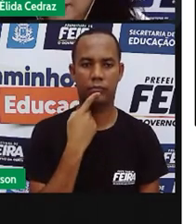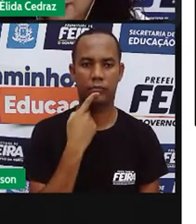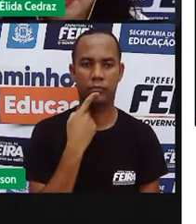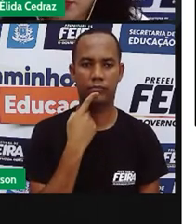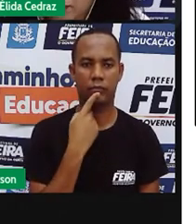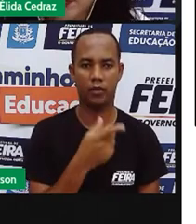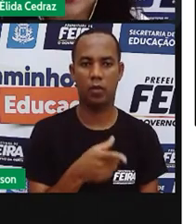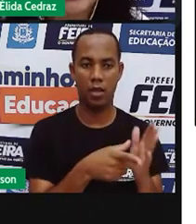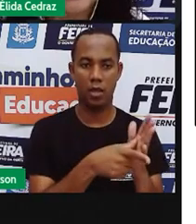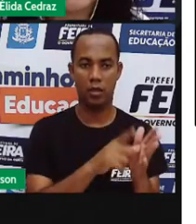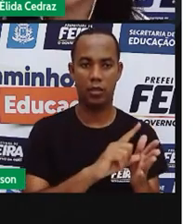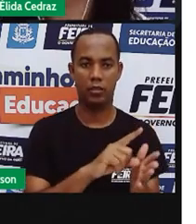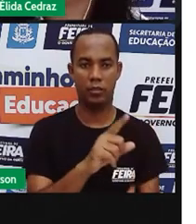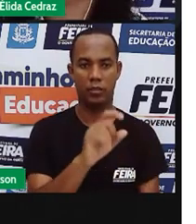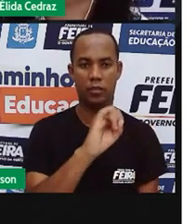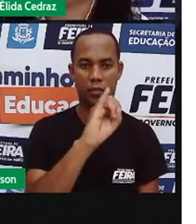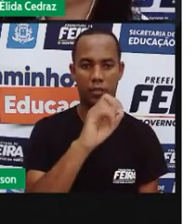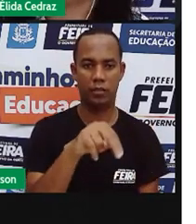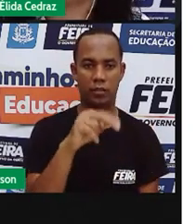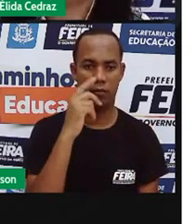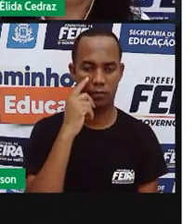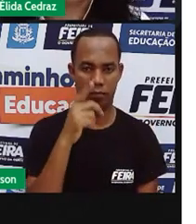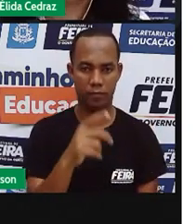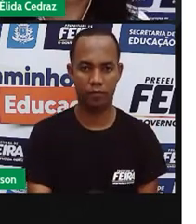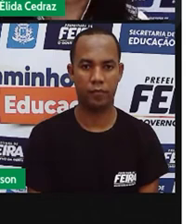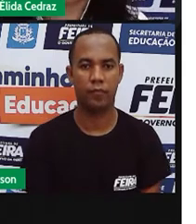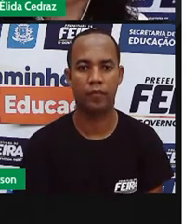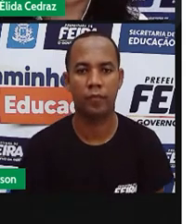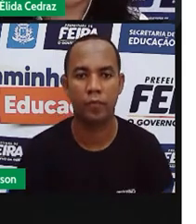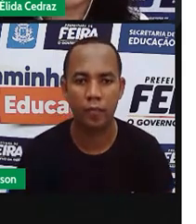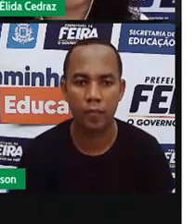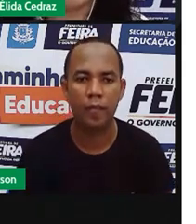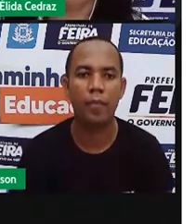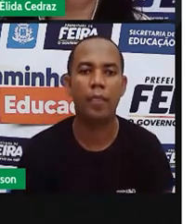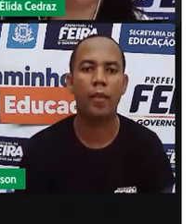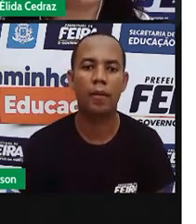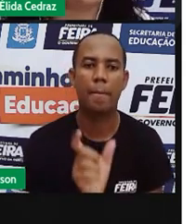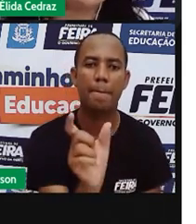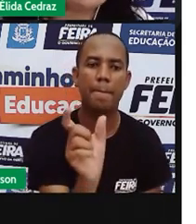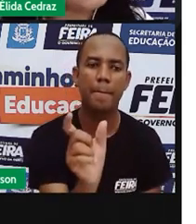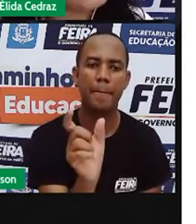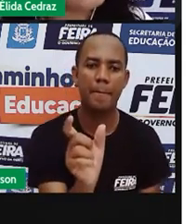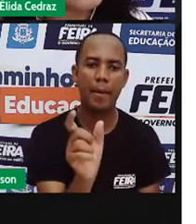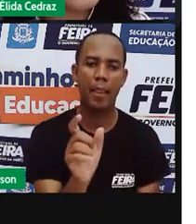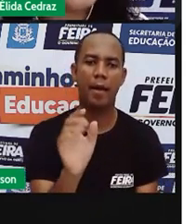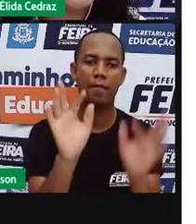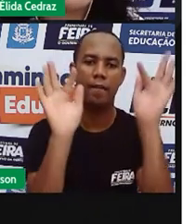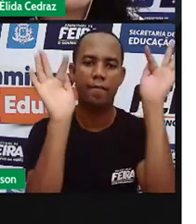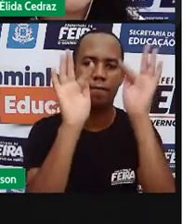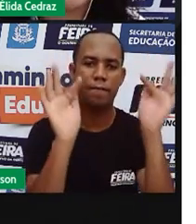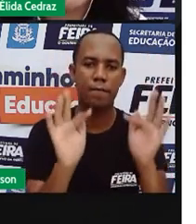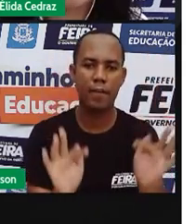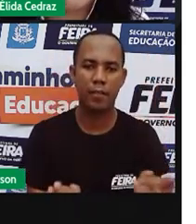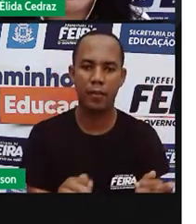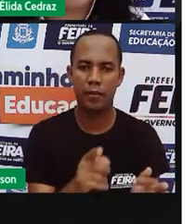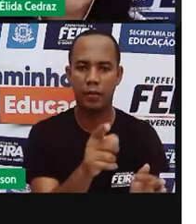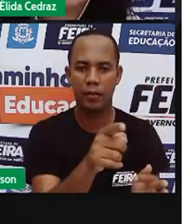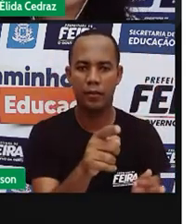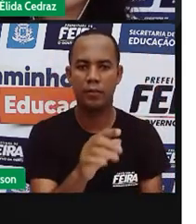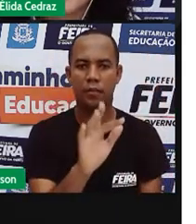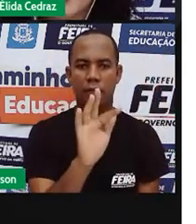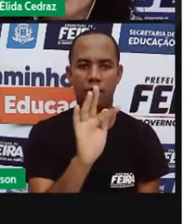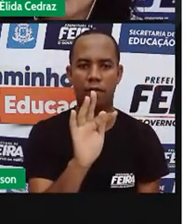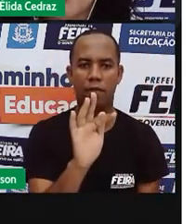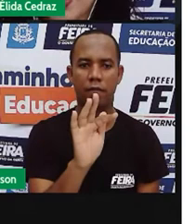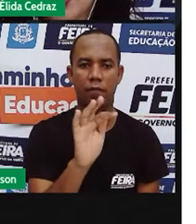letras. Vamos ver. Nós temos a palavra feliz e nós temos a palavra